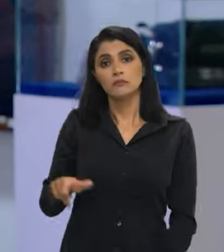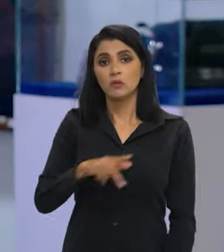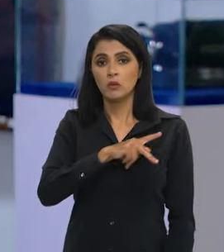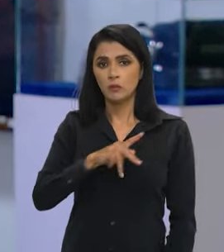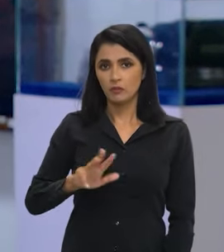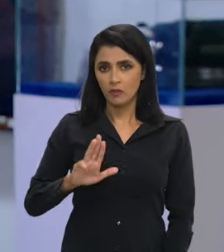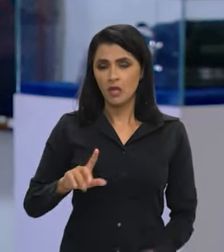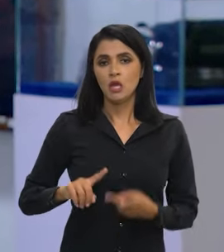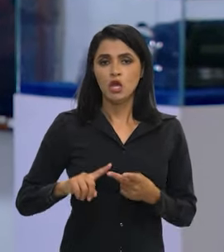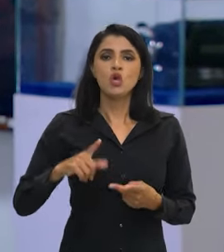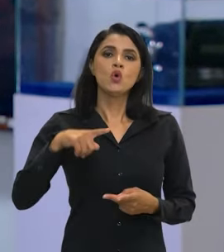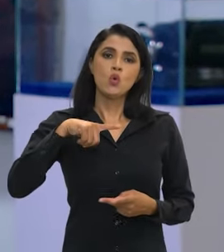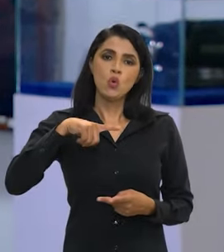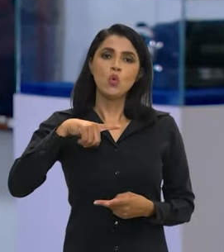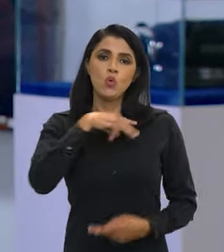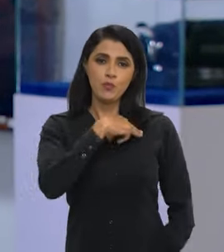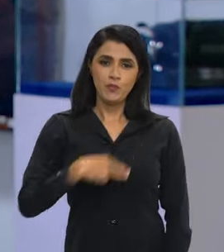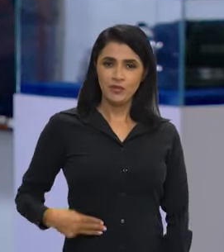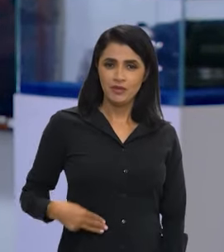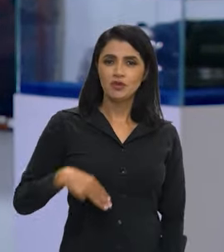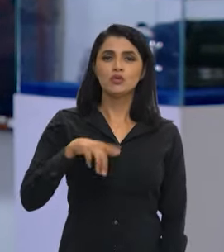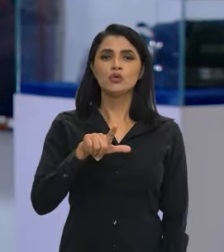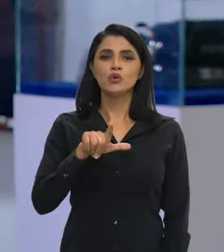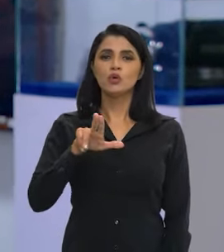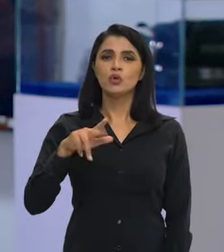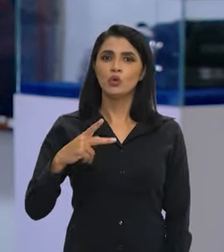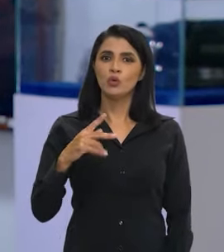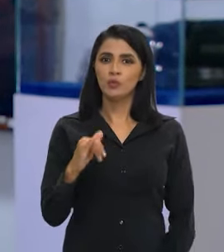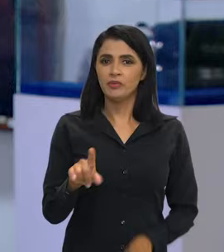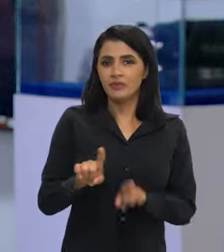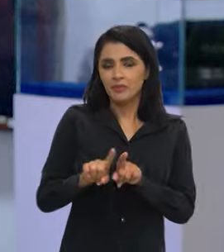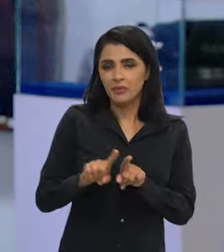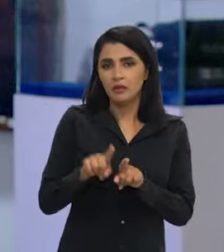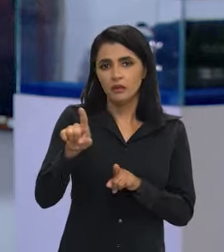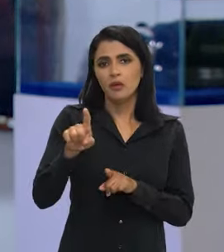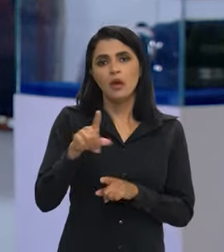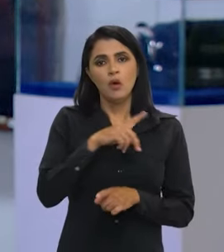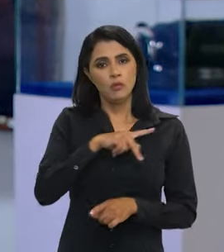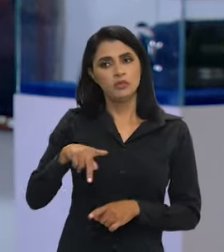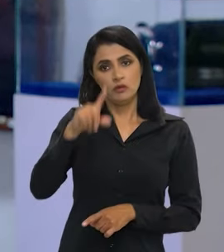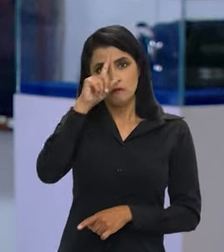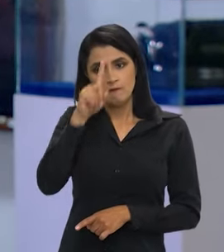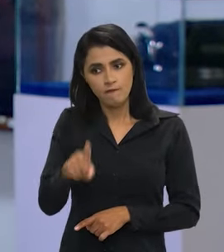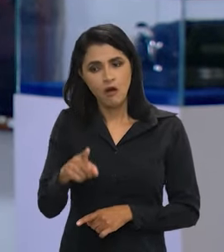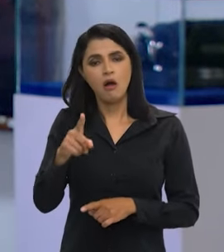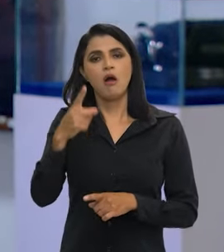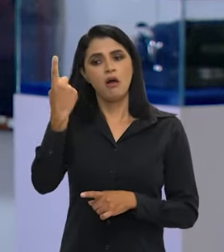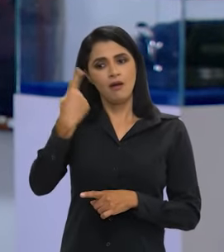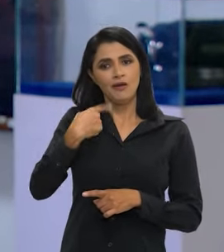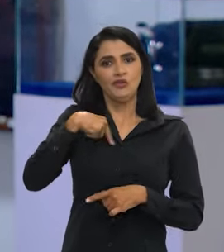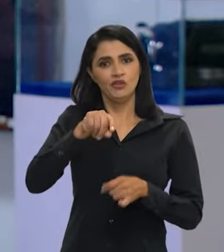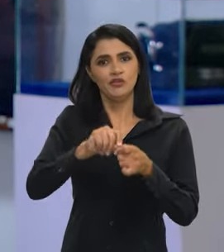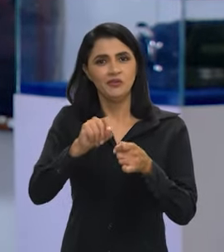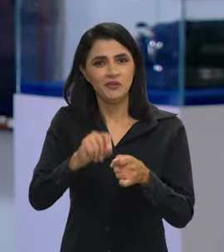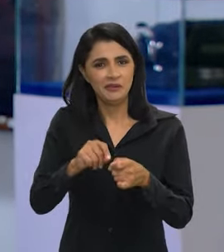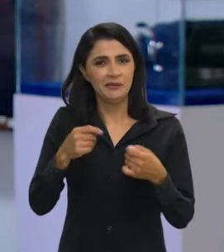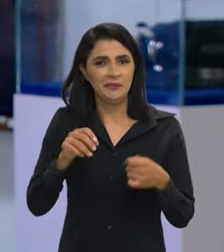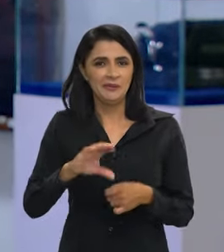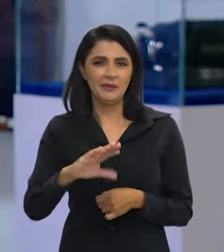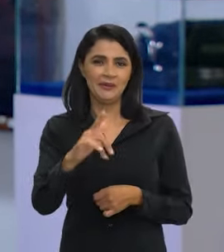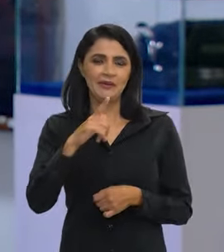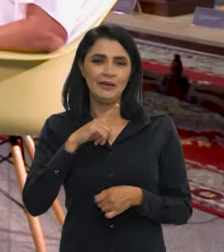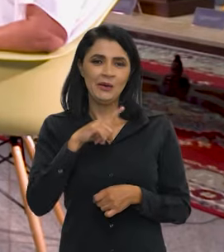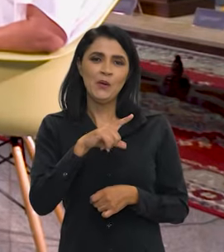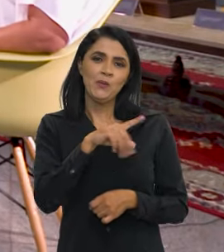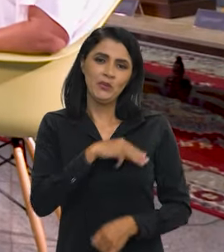e o ministro Lupe... O presidente não pede, o que ele fala é a ordem. E o ministro também, a gente humaniza vendo as